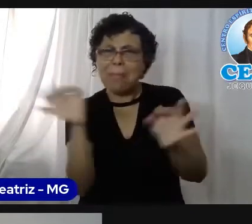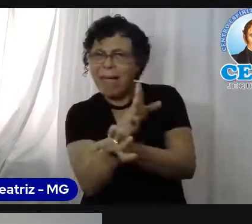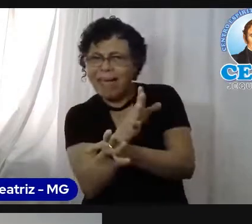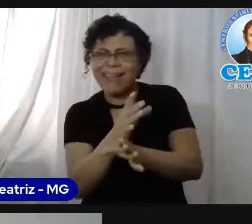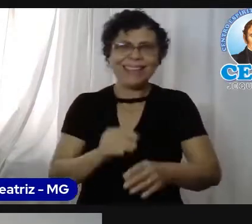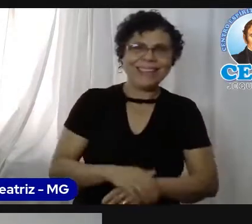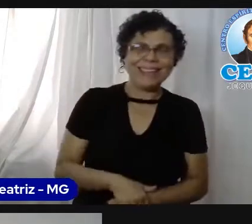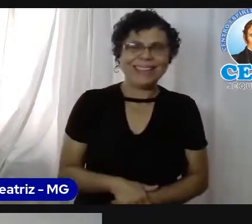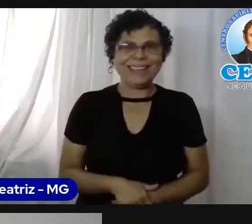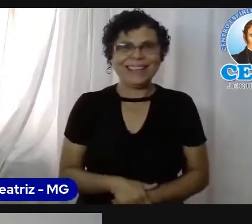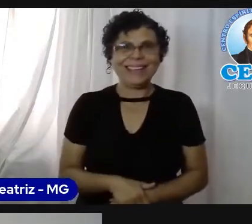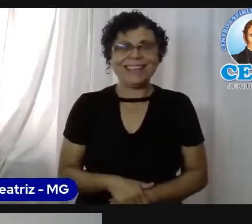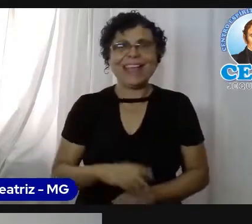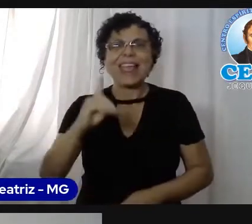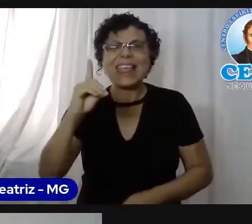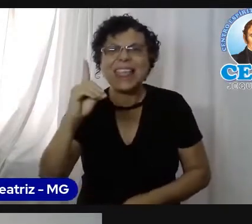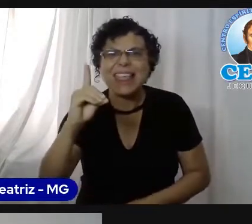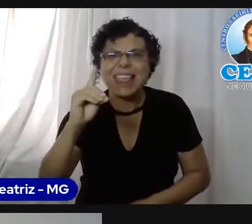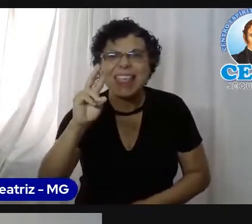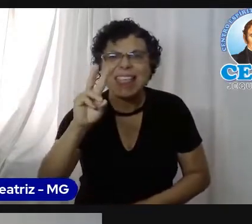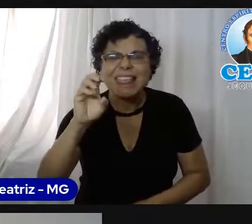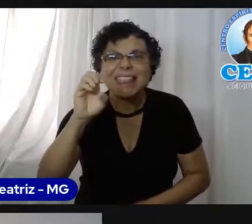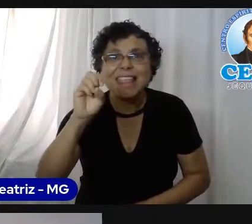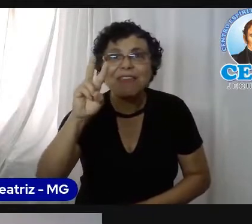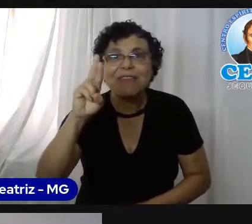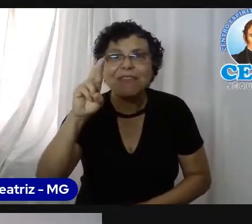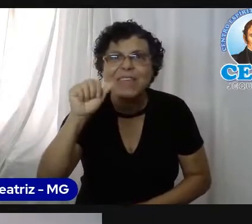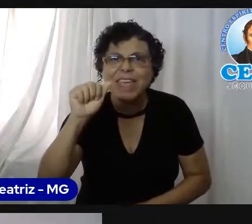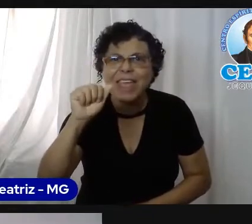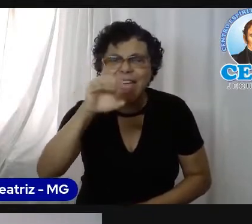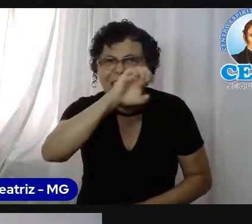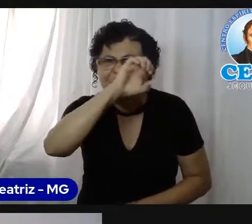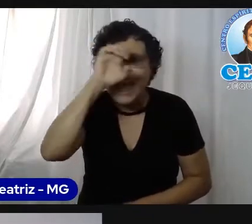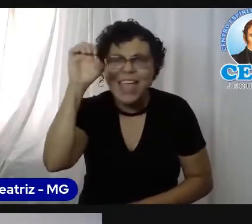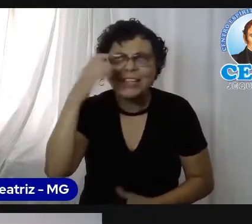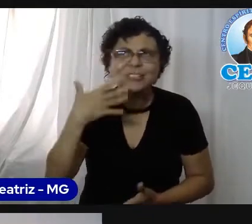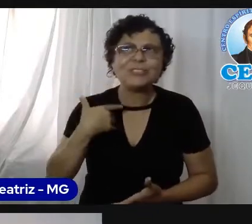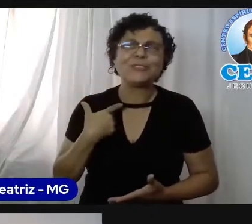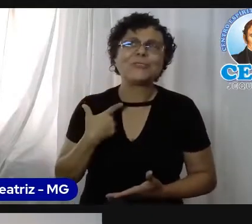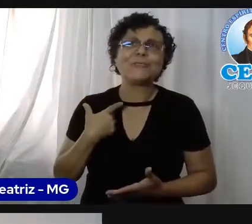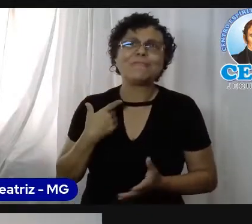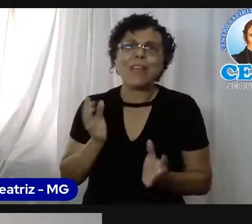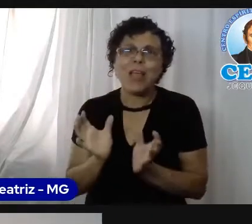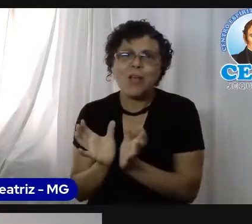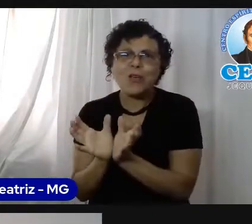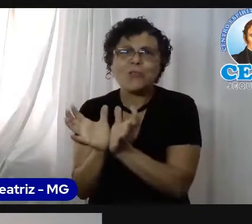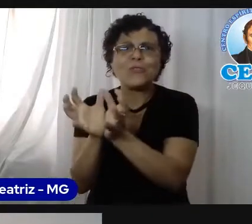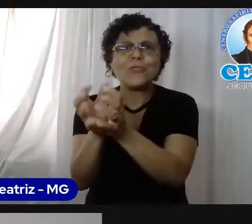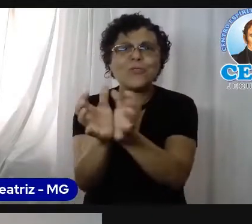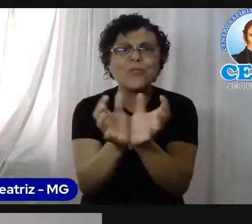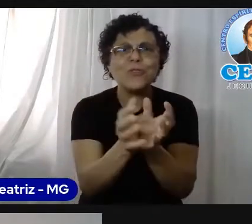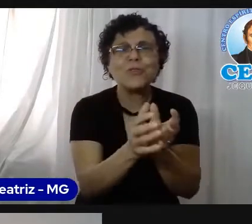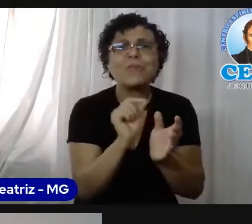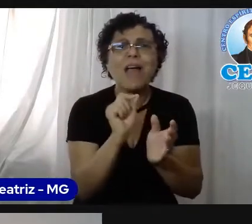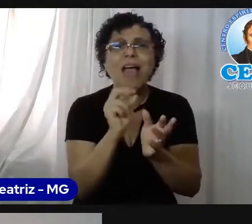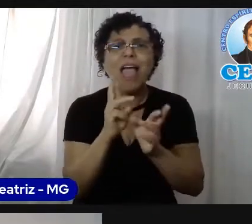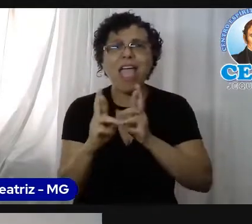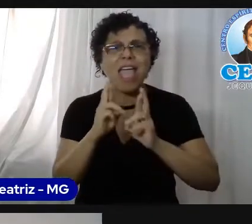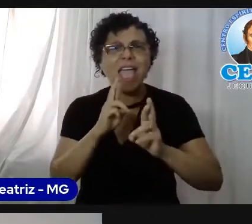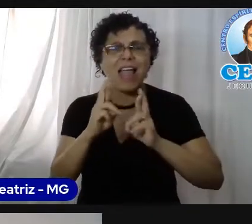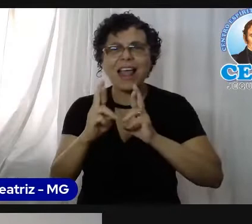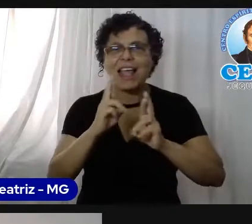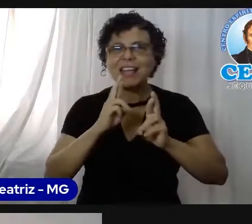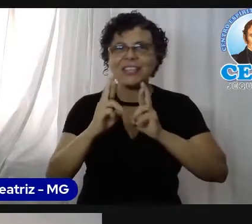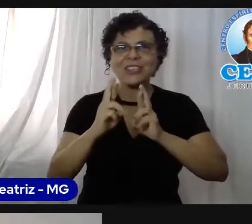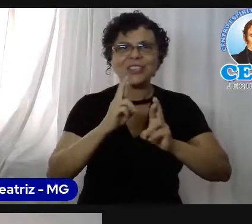Os deveres éticos com relação a essa questão coletiva, elas estão relacionadas no